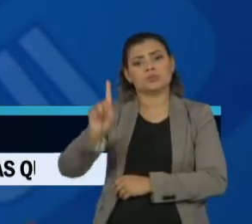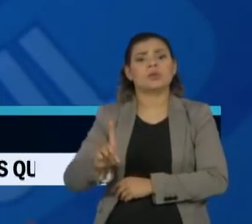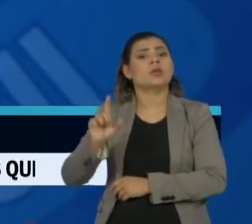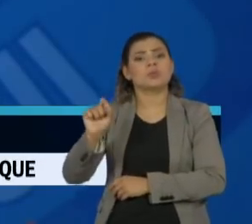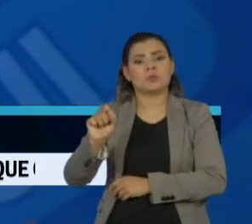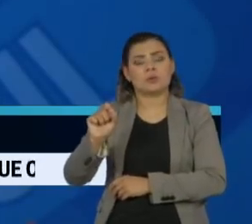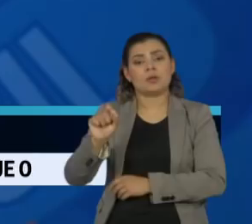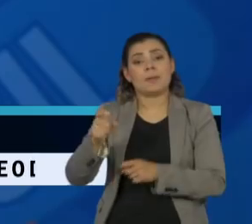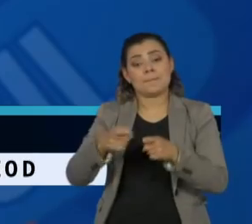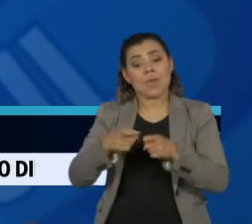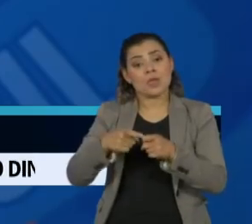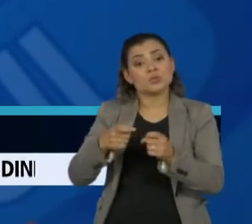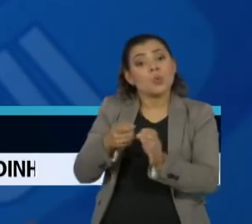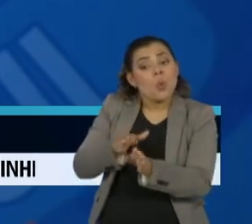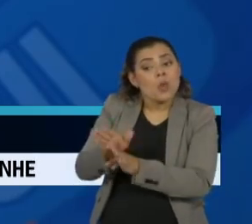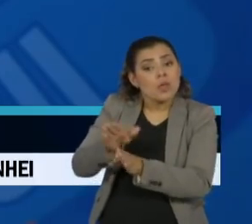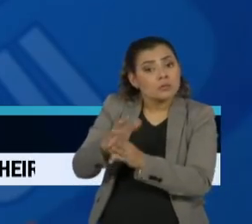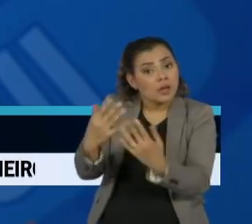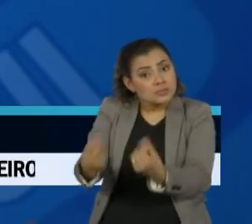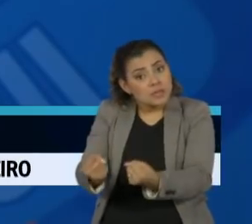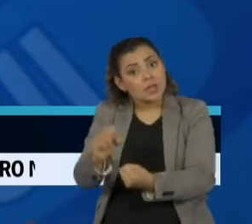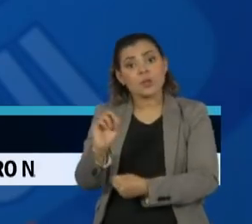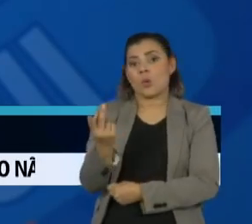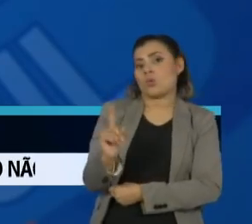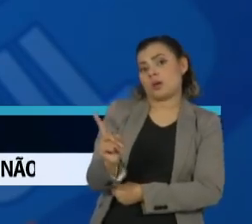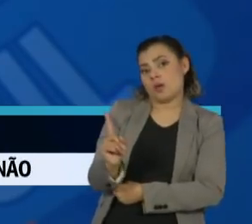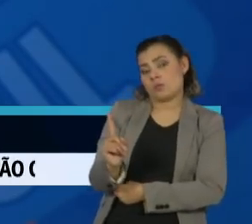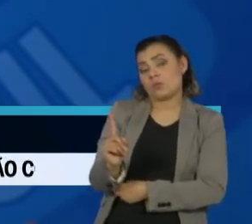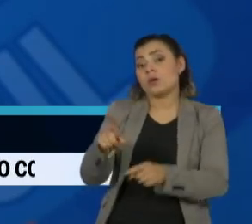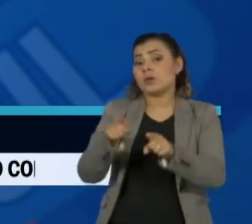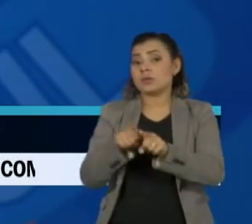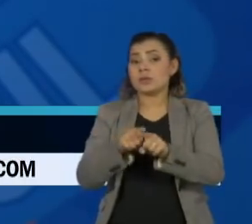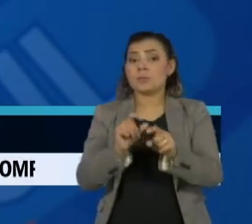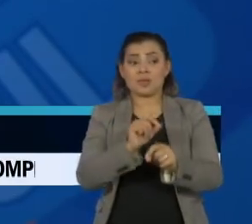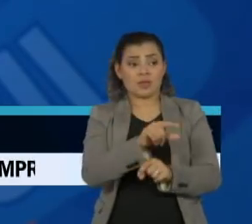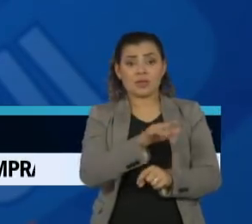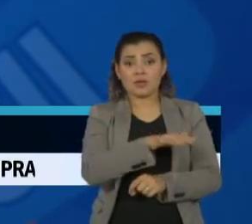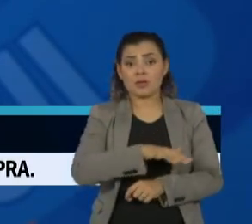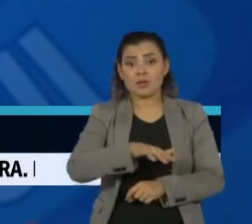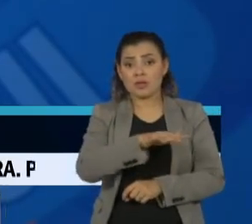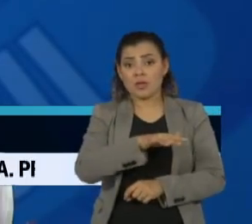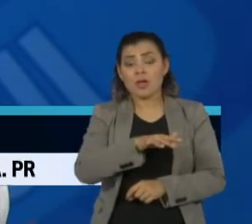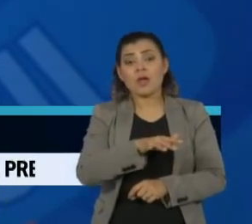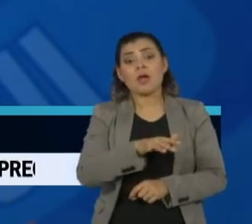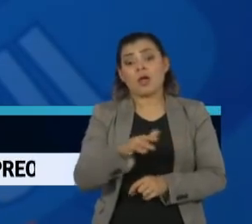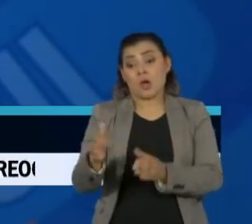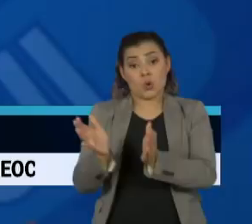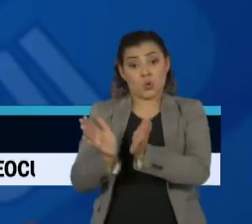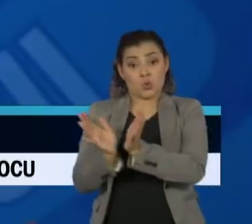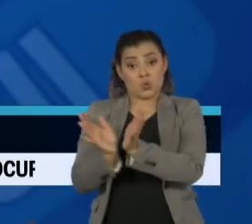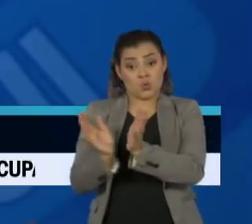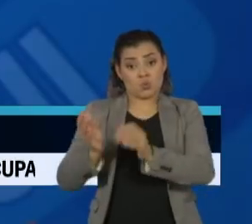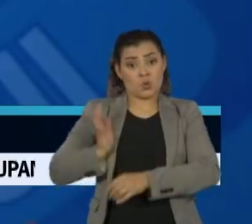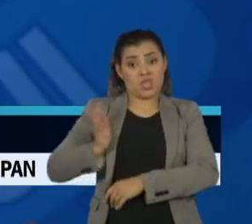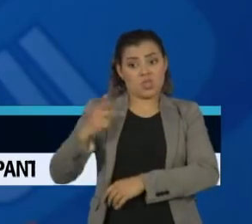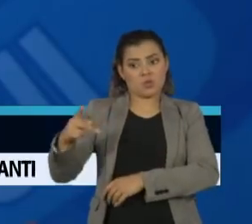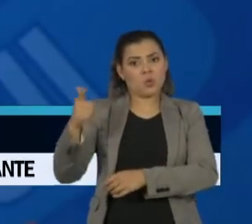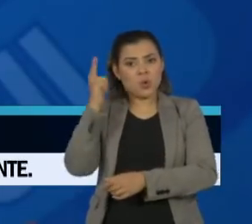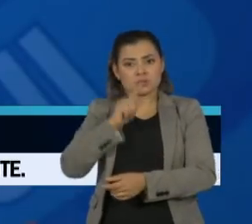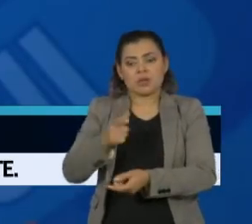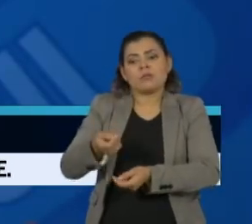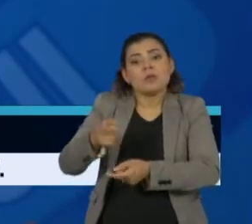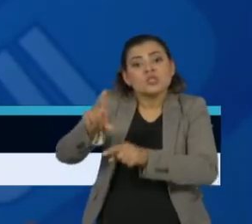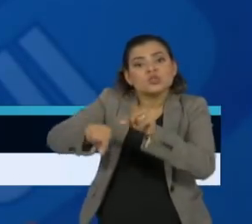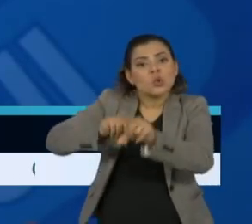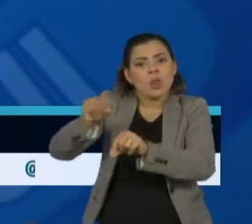prescrição médica desses medicamentos e para uma camada menos desfavorecida economicamente a